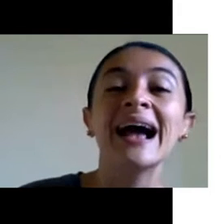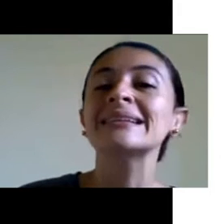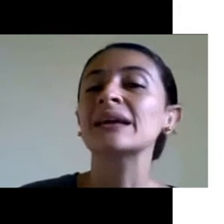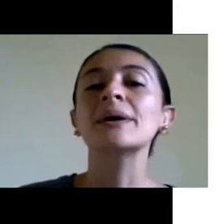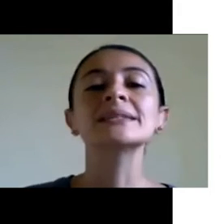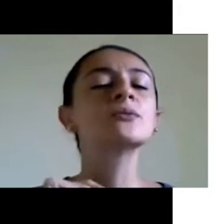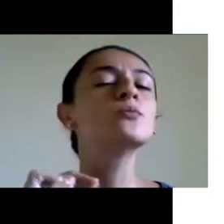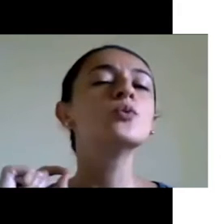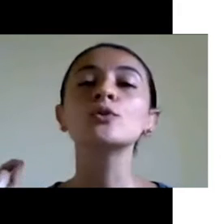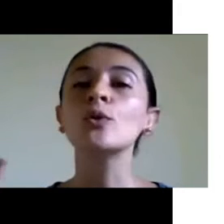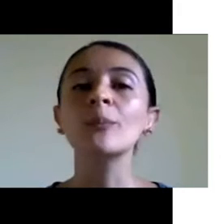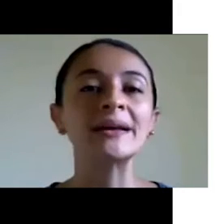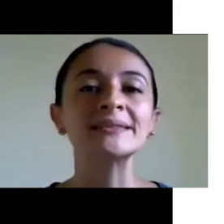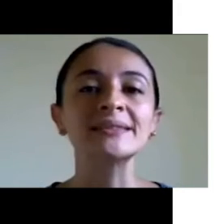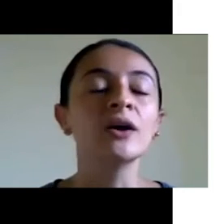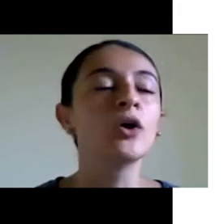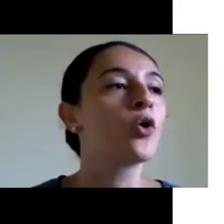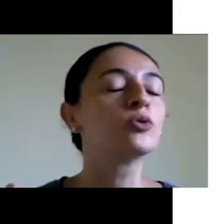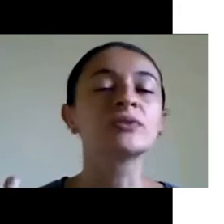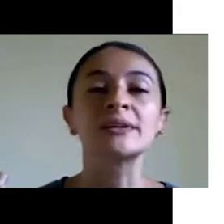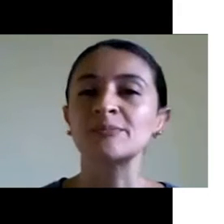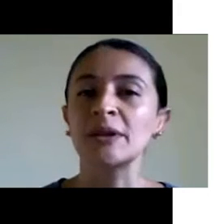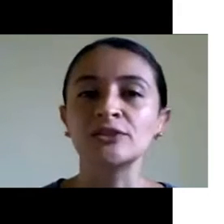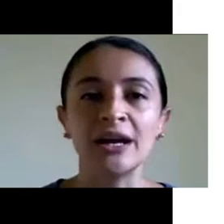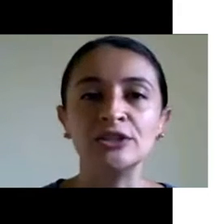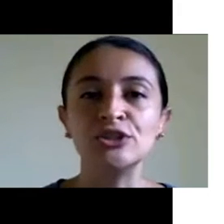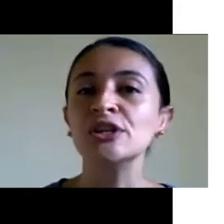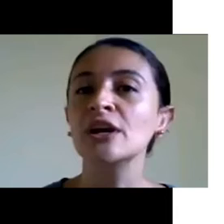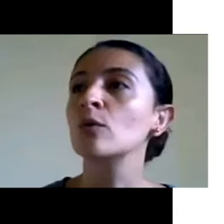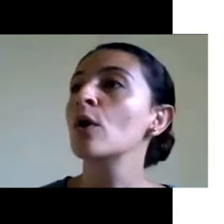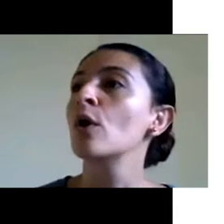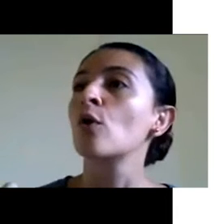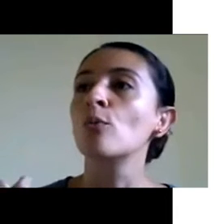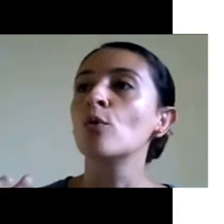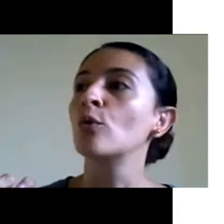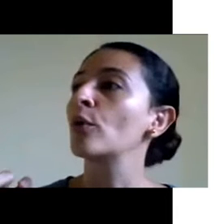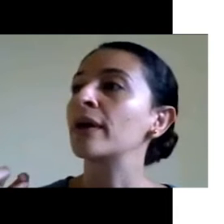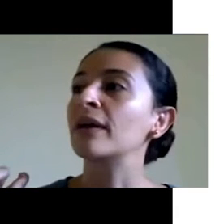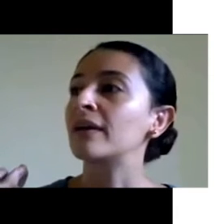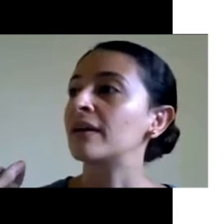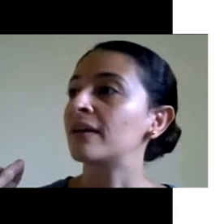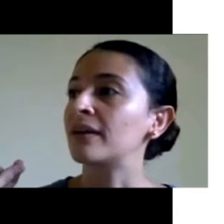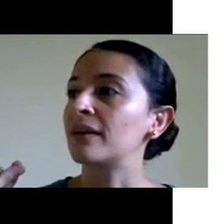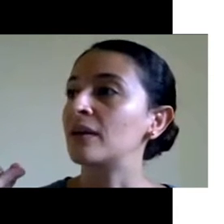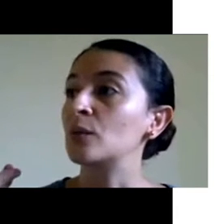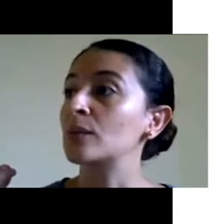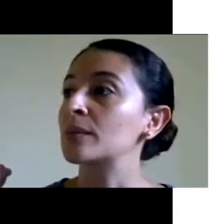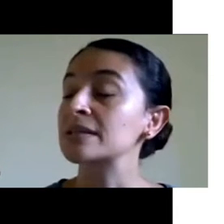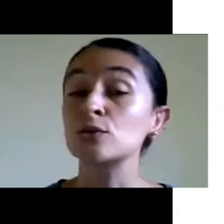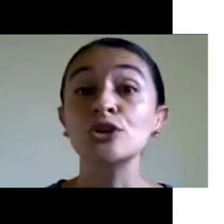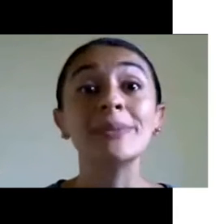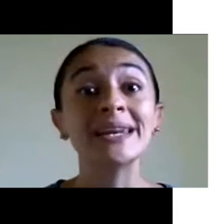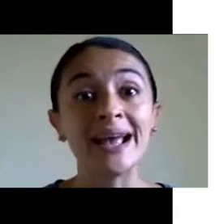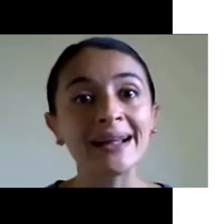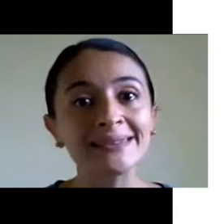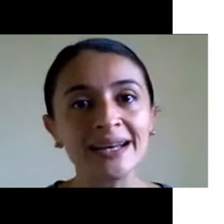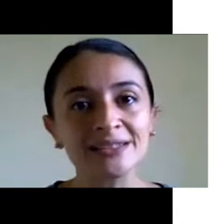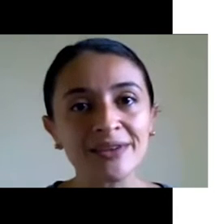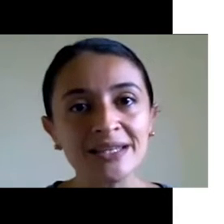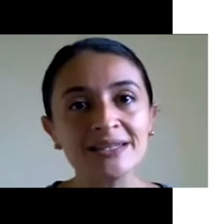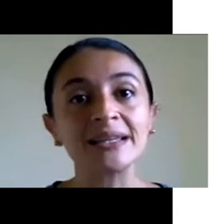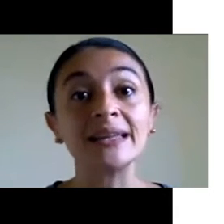-estar. Até uma questão muito complexa, como um transplante cardíaco, como uma cirurgia